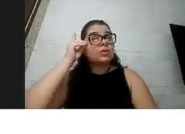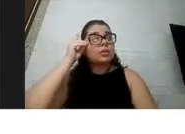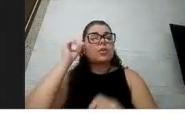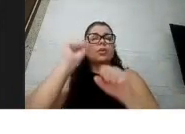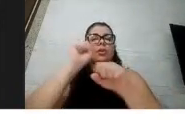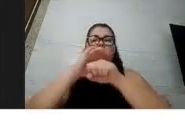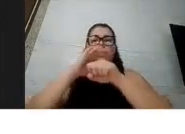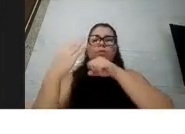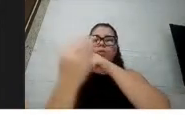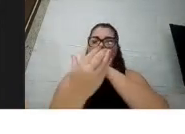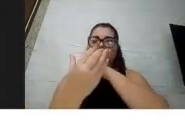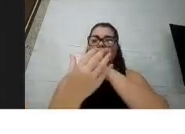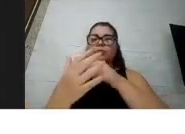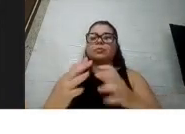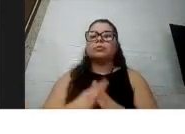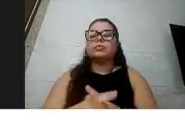tempestade